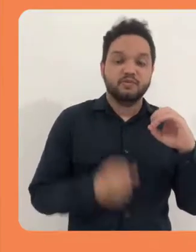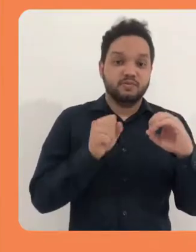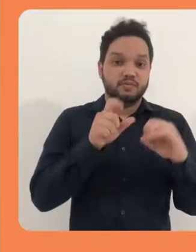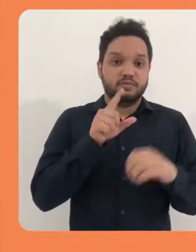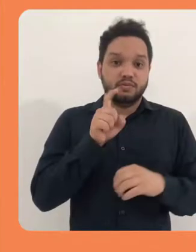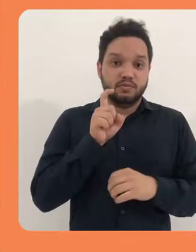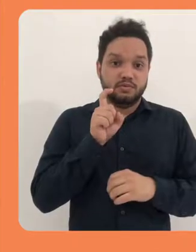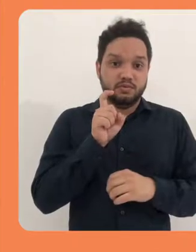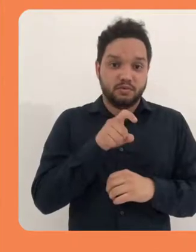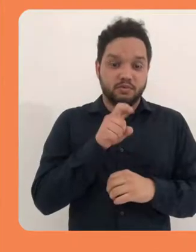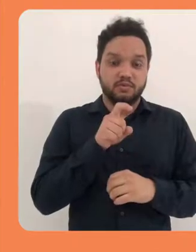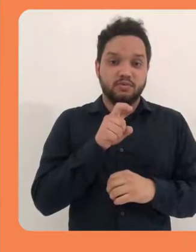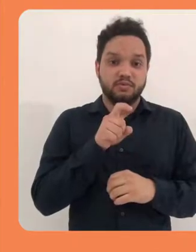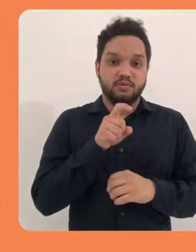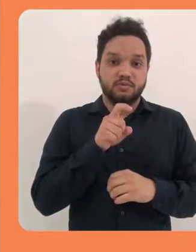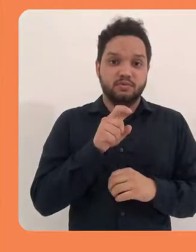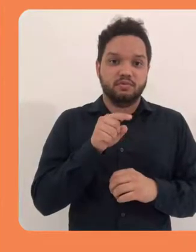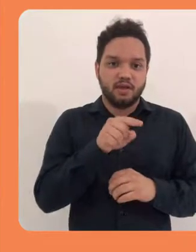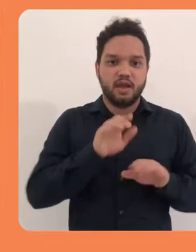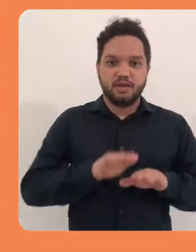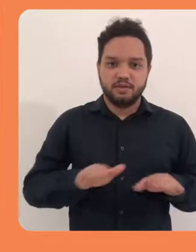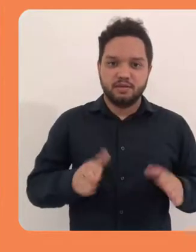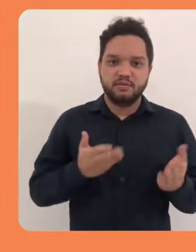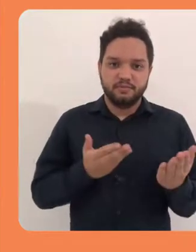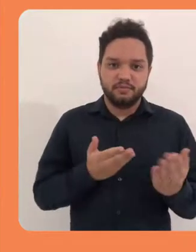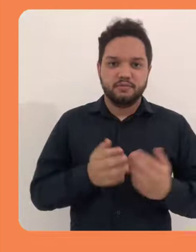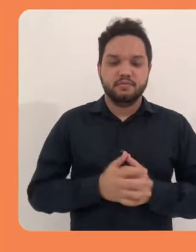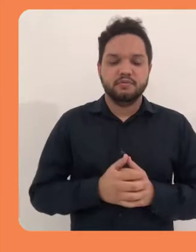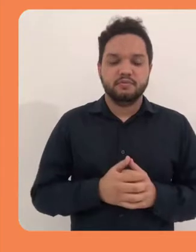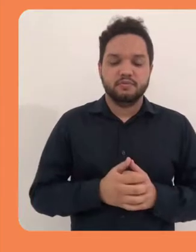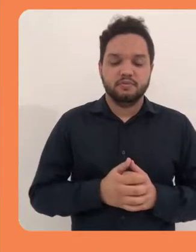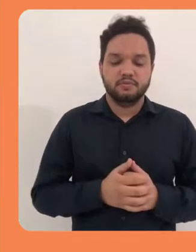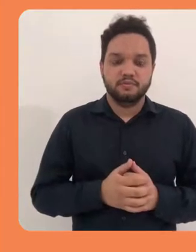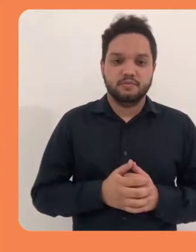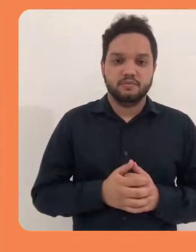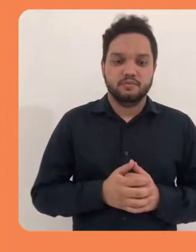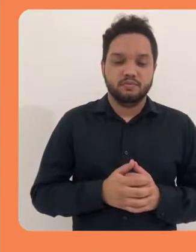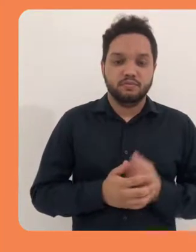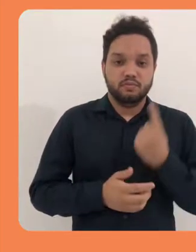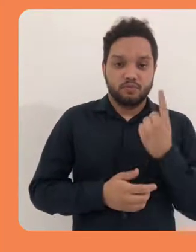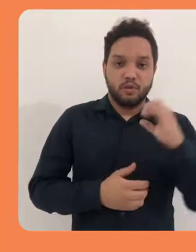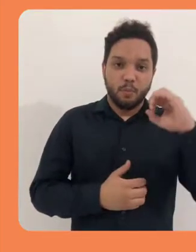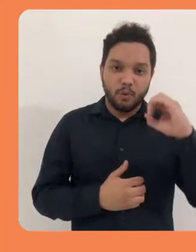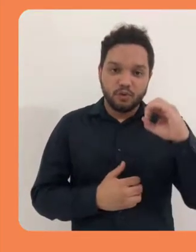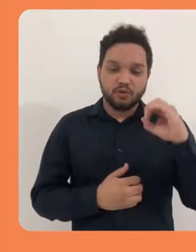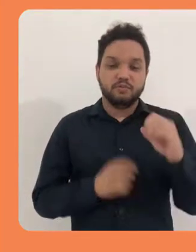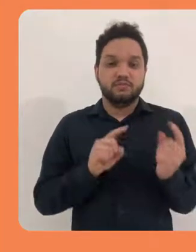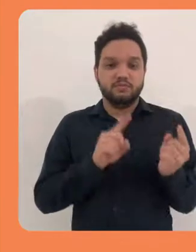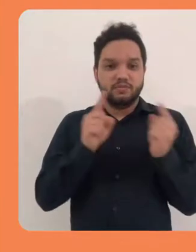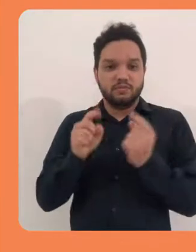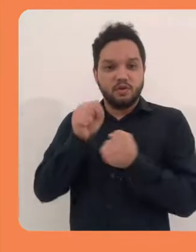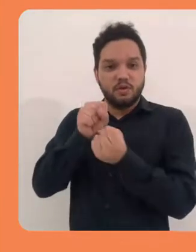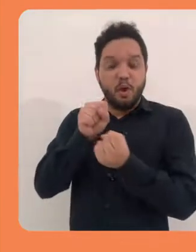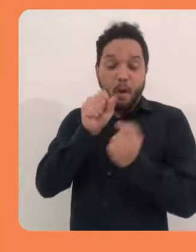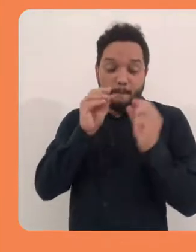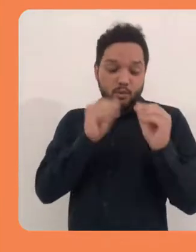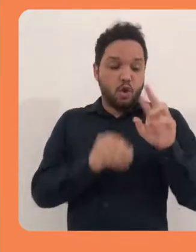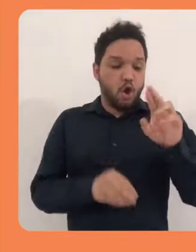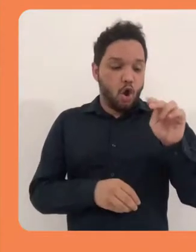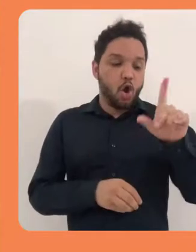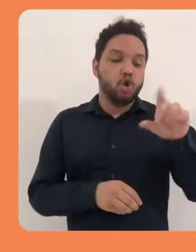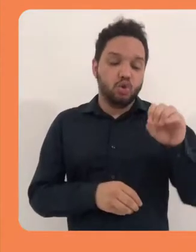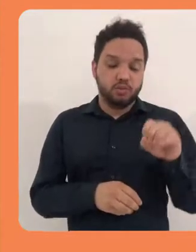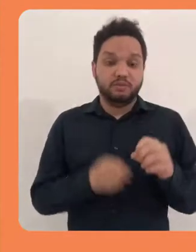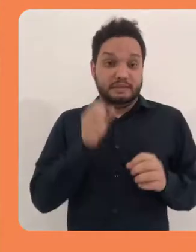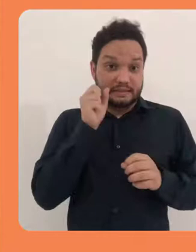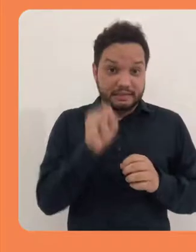você seleciona. Ele fica desse jeito. Com um botão e aqui o rótulo que você incluiu.